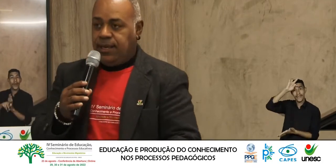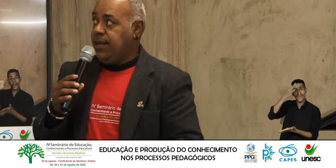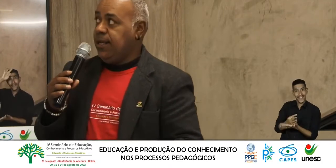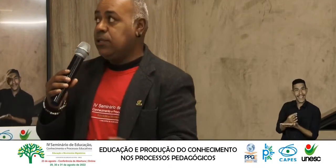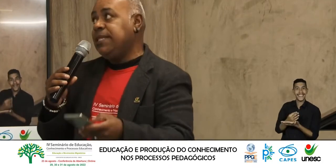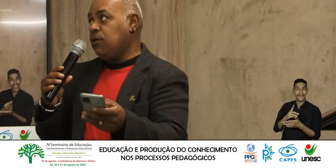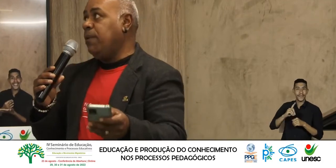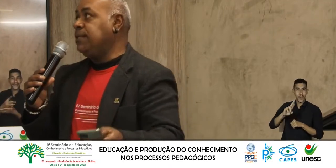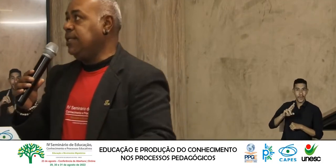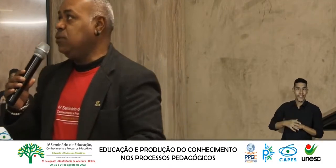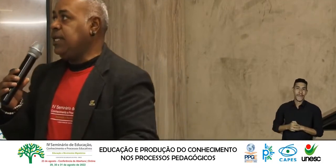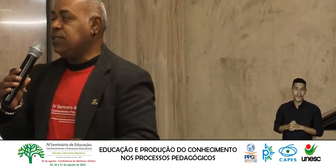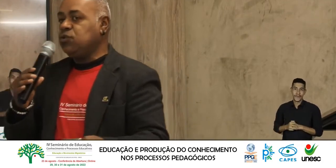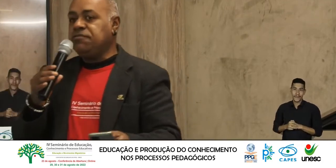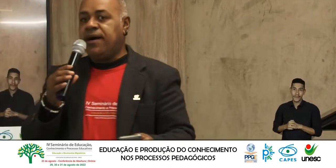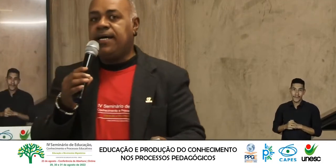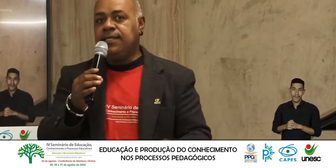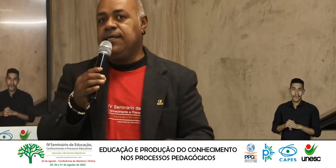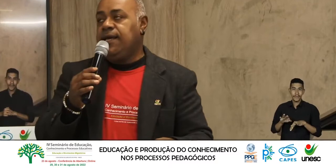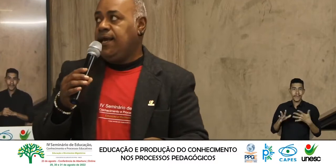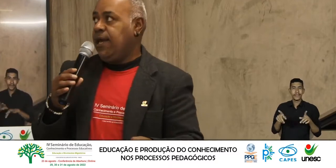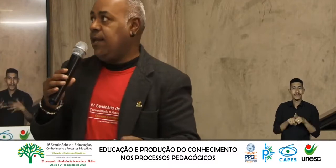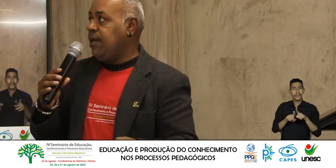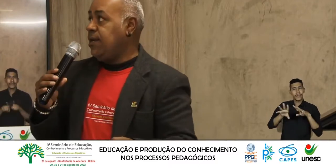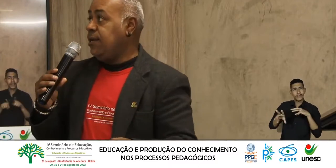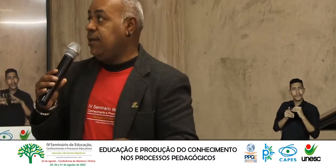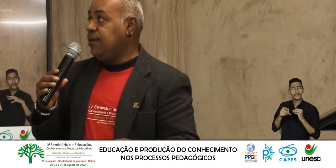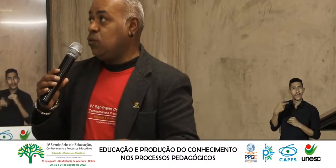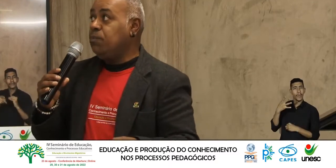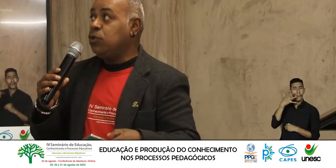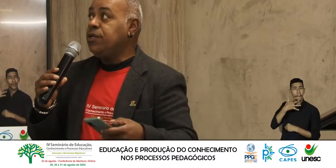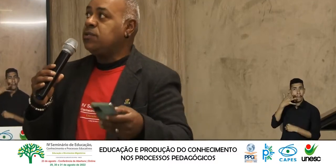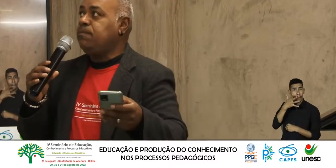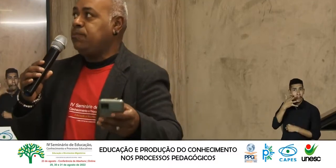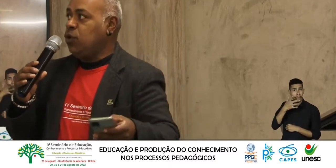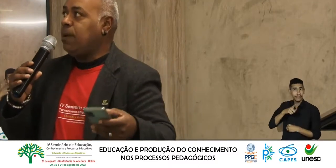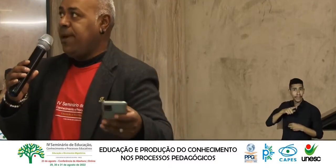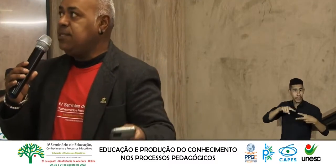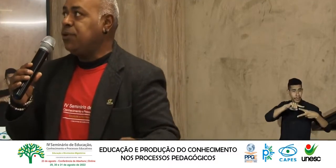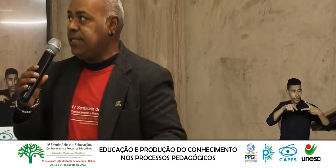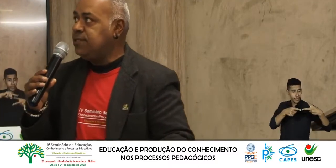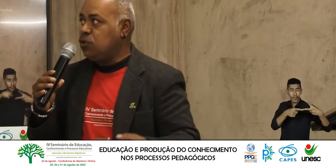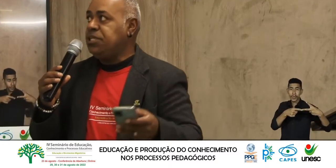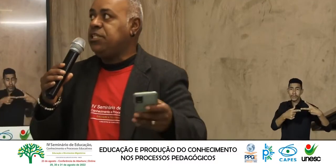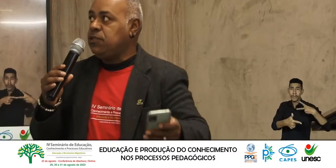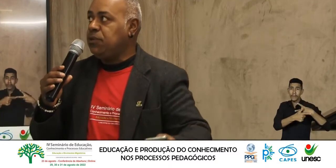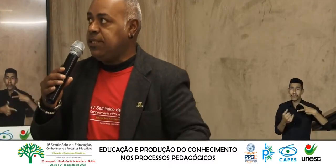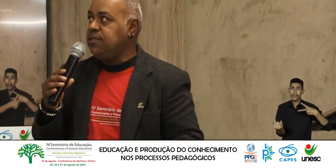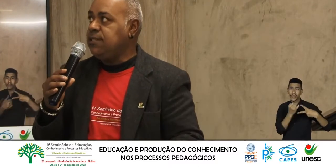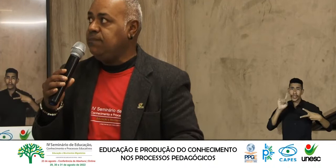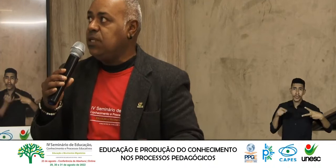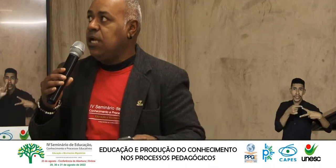Eu também estava comentando Que a sua fala Ela Cumpre dois Dois papéis importantes Dois